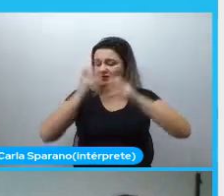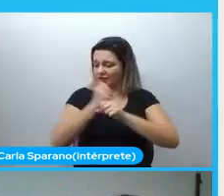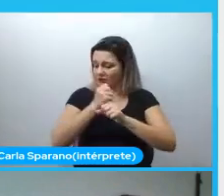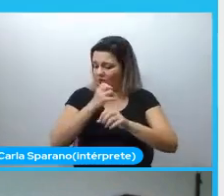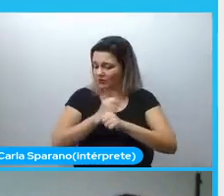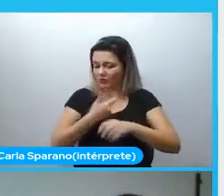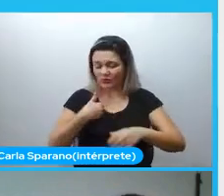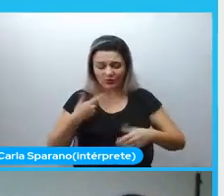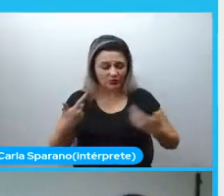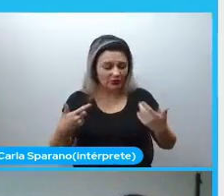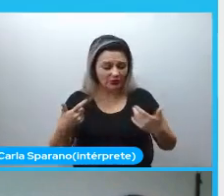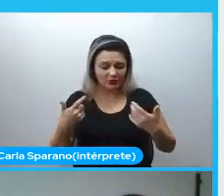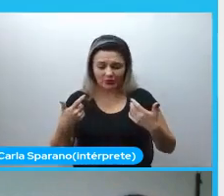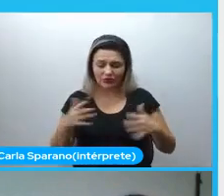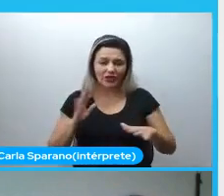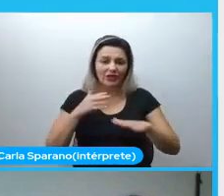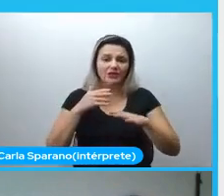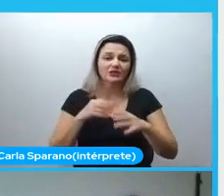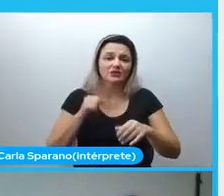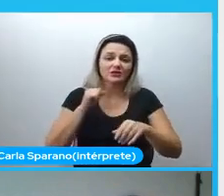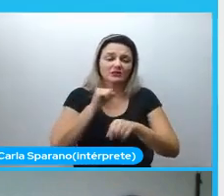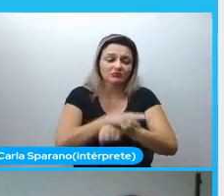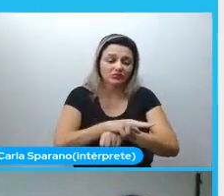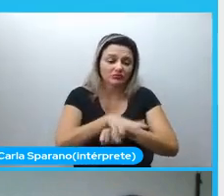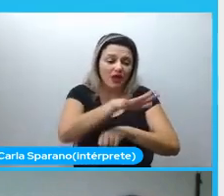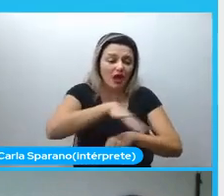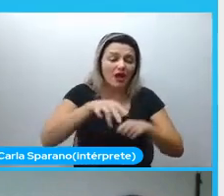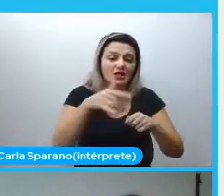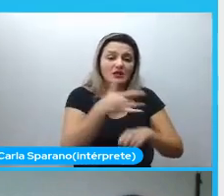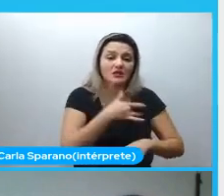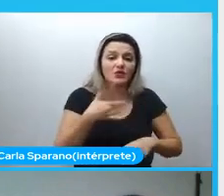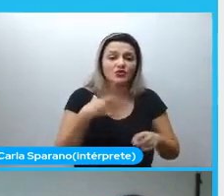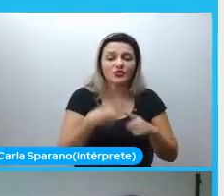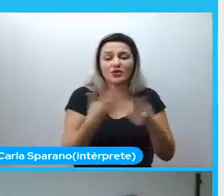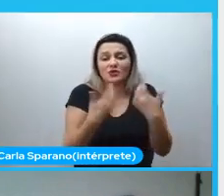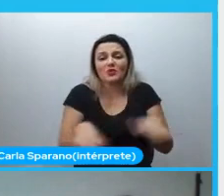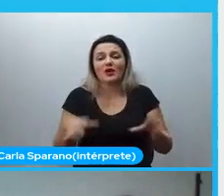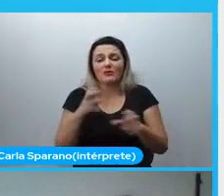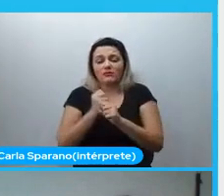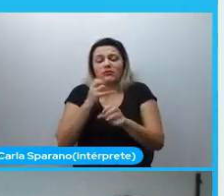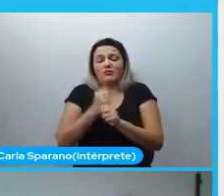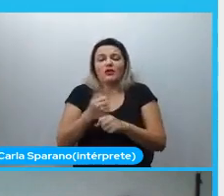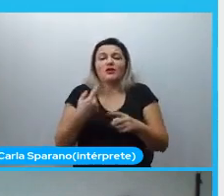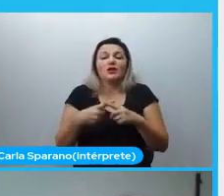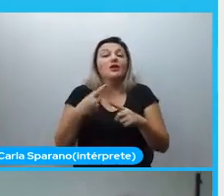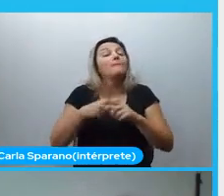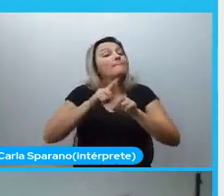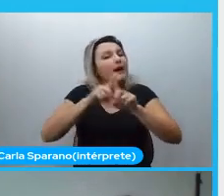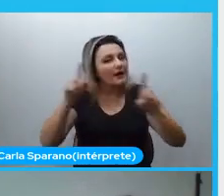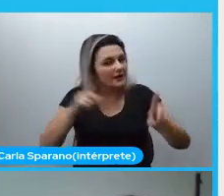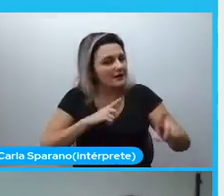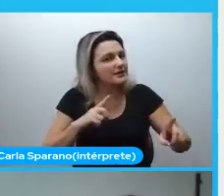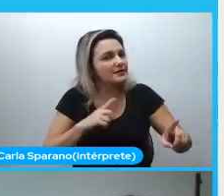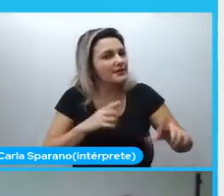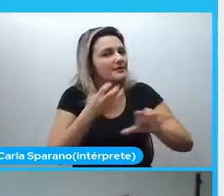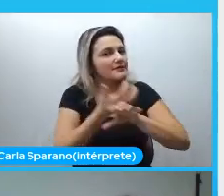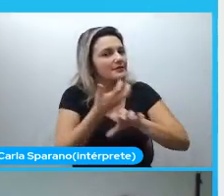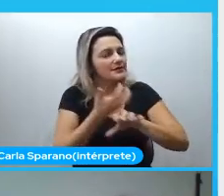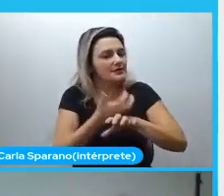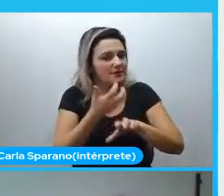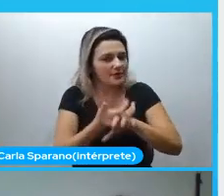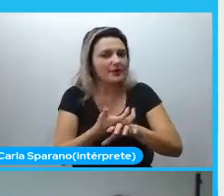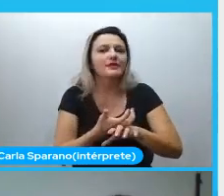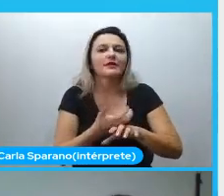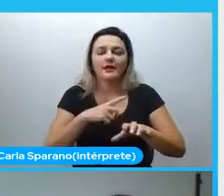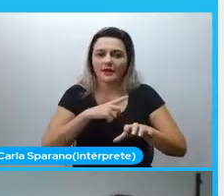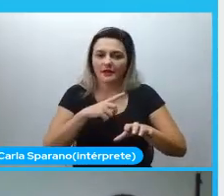fugir de cálculo. Isso a gente tem disciplina que envolve epidemiologia, que tem os cálculosinhos, e biostatística,